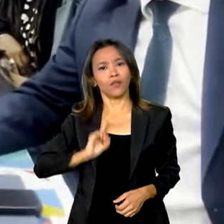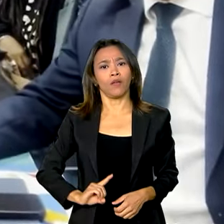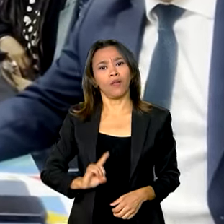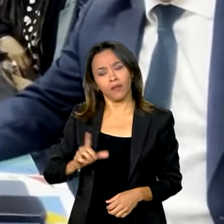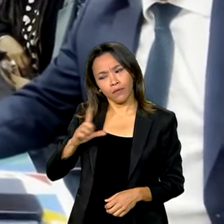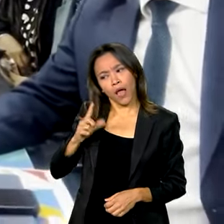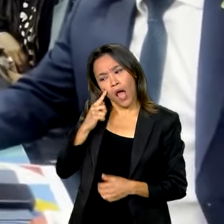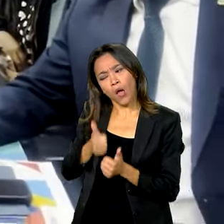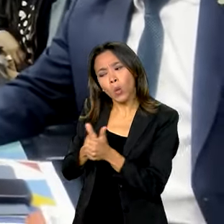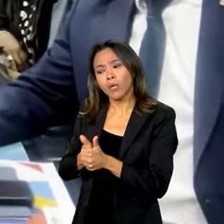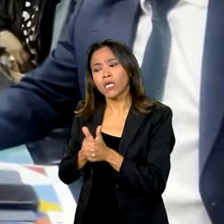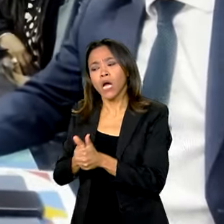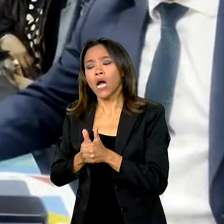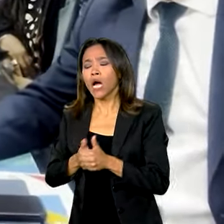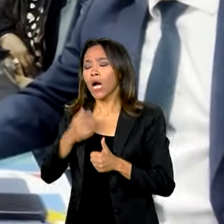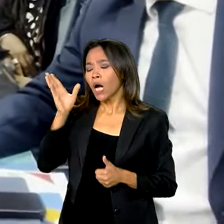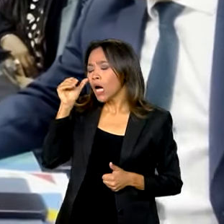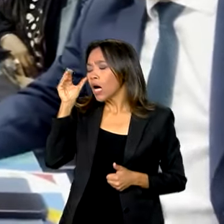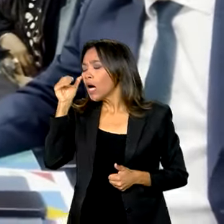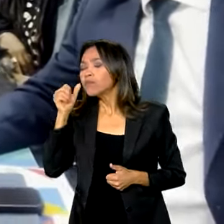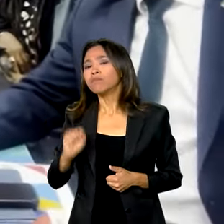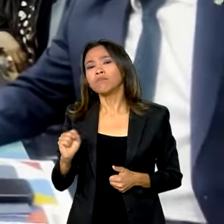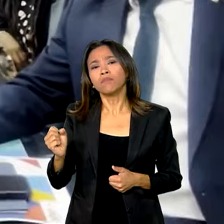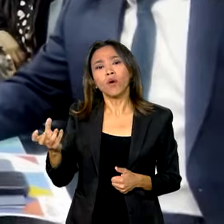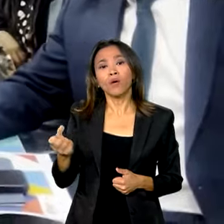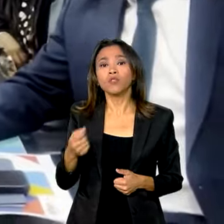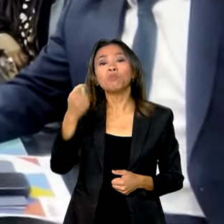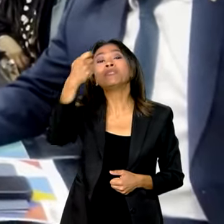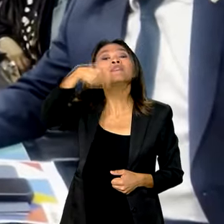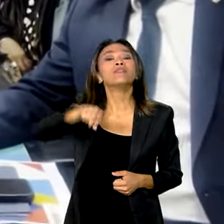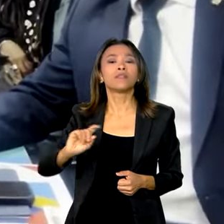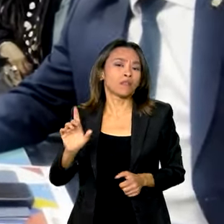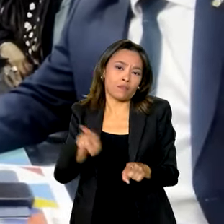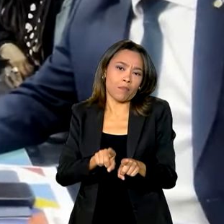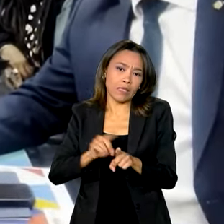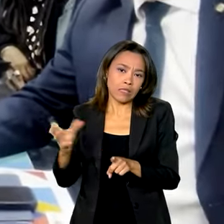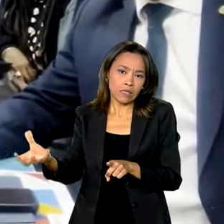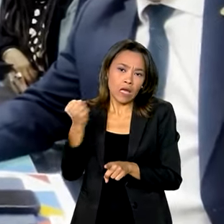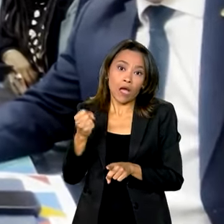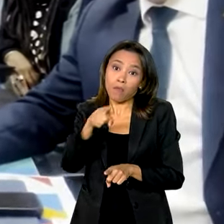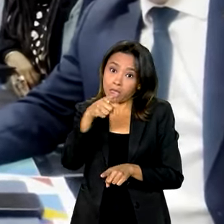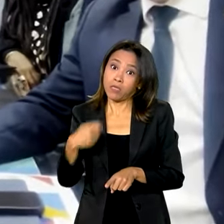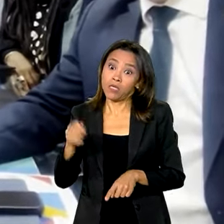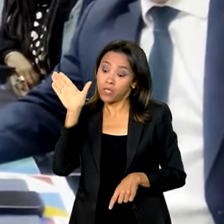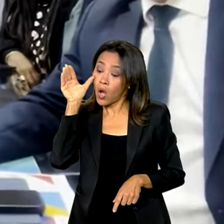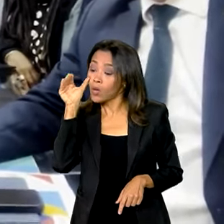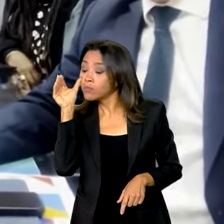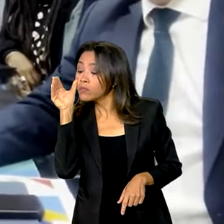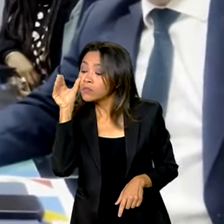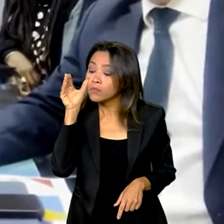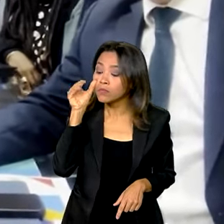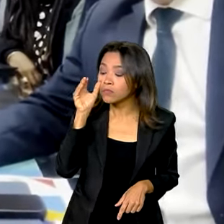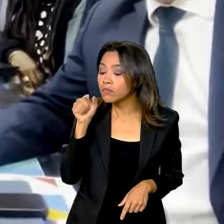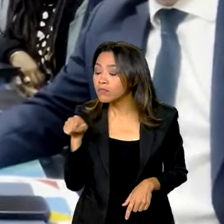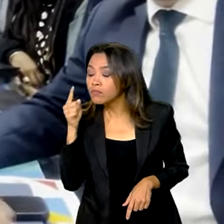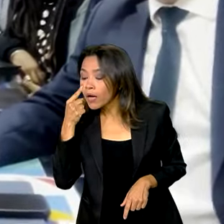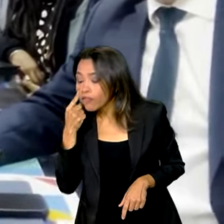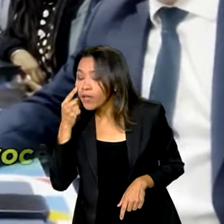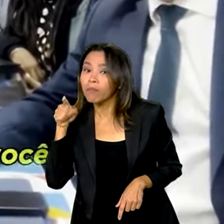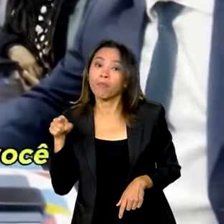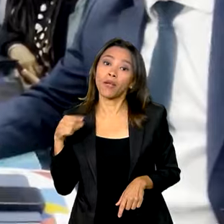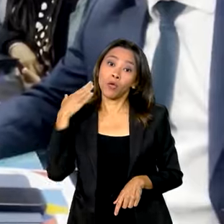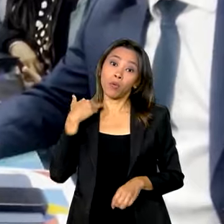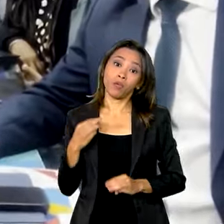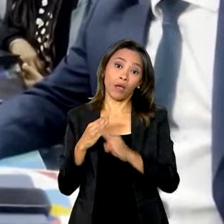acompanhando, está acompanhando o seu rendimento. Enfim, não precisa você sacar. Mas tem que movimentar a conta para que a Caixa Econômica